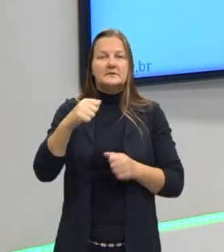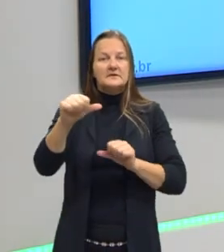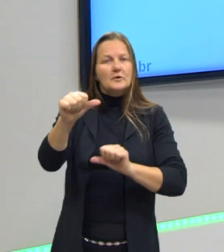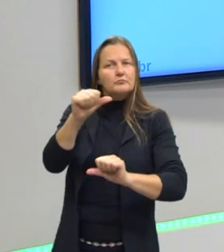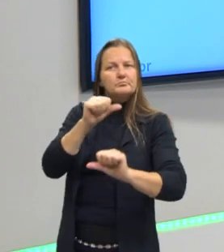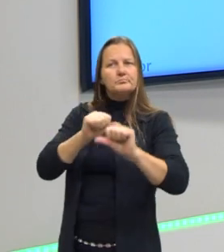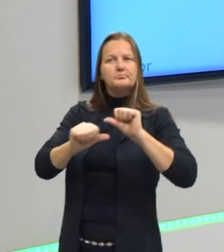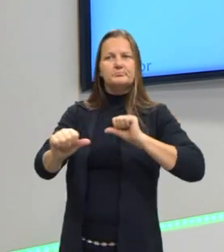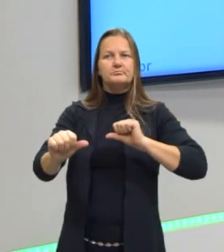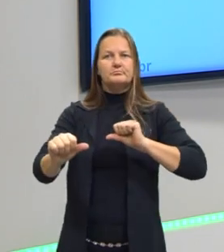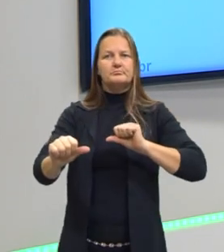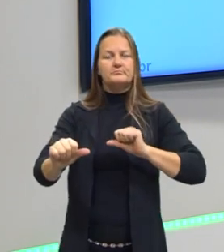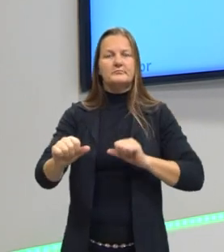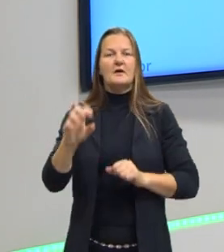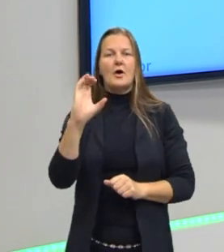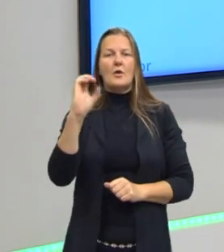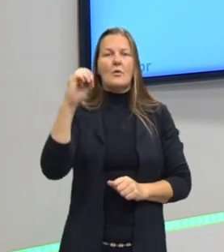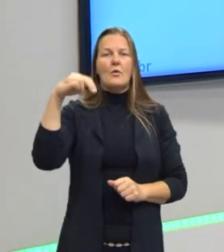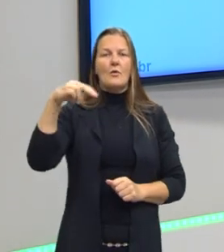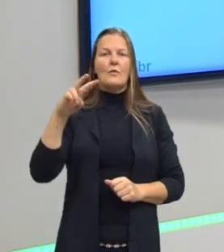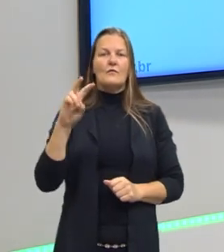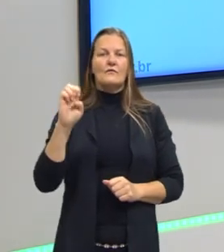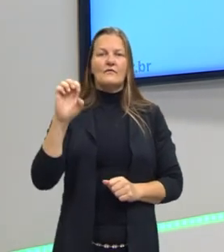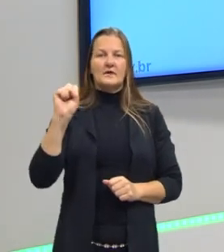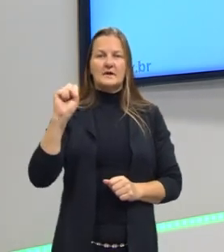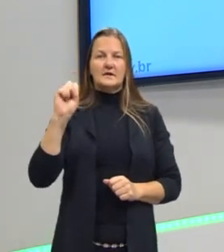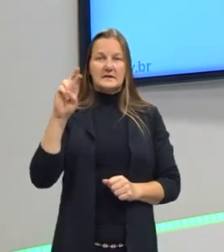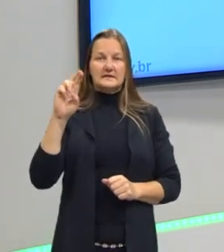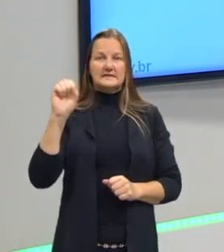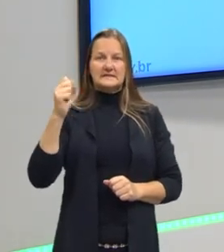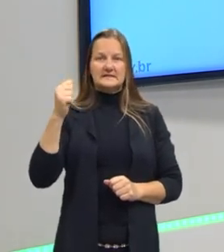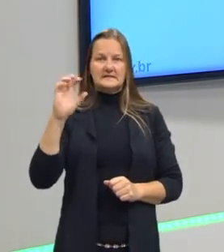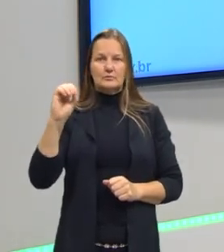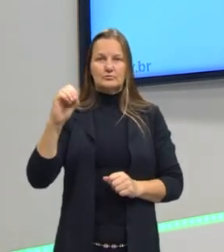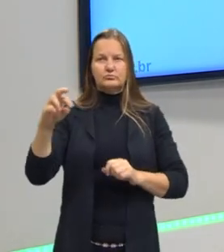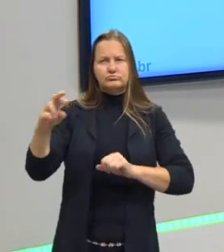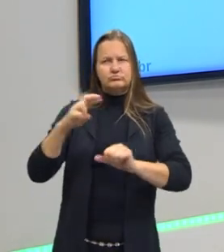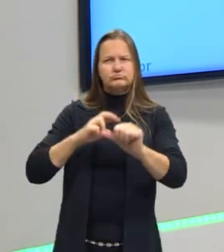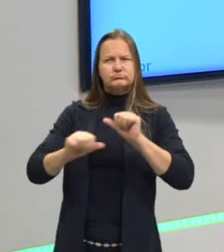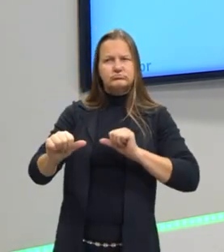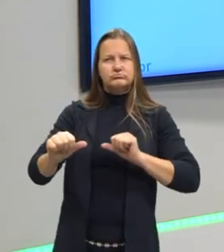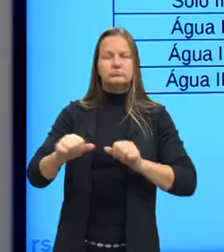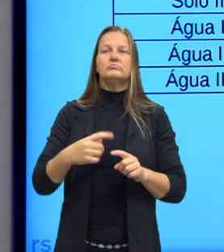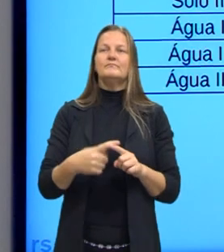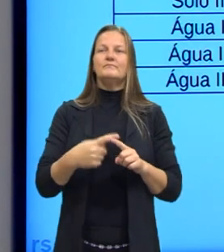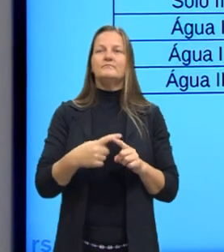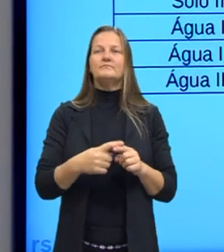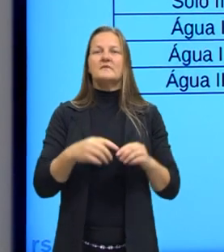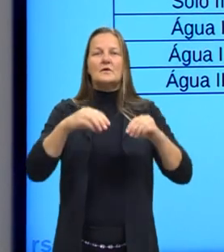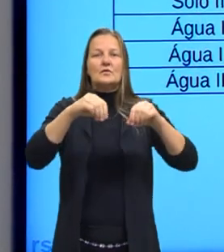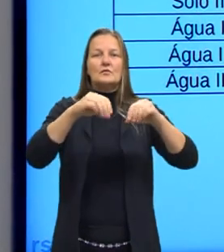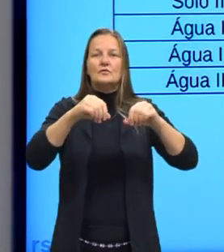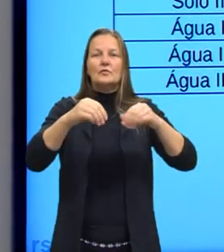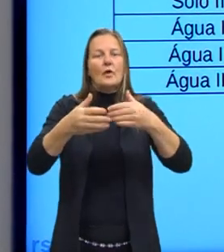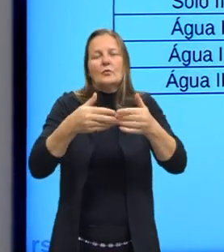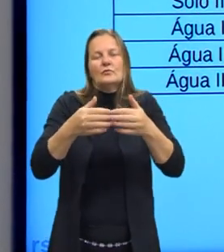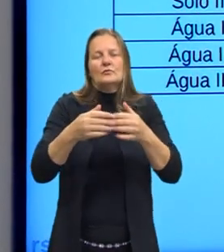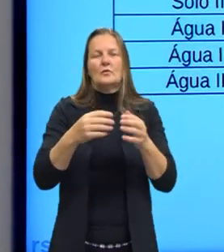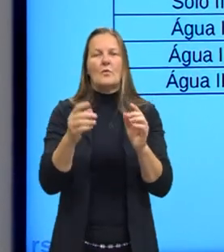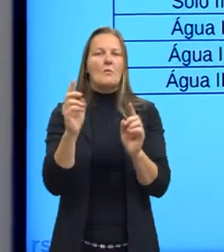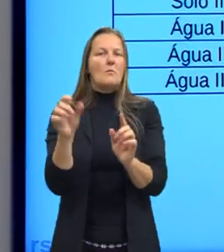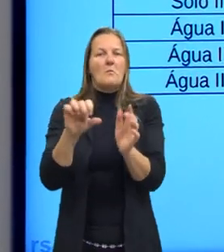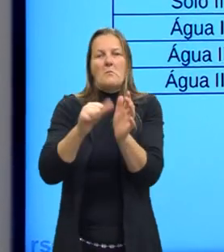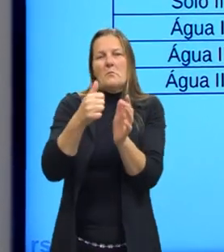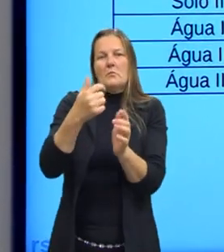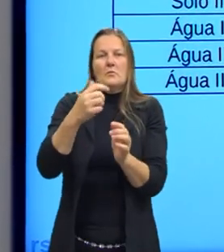conversões. Inicio pegando, iniciei aqui pelo solo, mas não tem problema nenhum iniciar pela água, é só para seguir a ordem